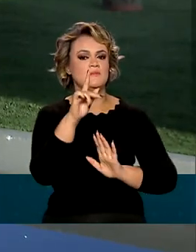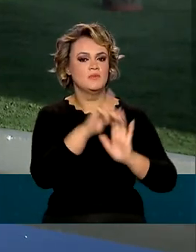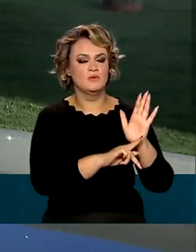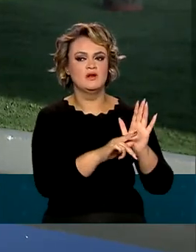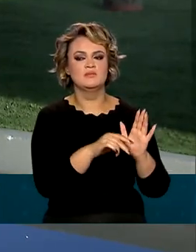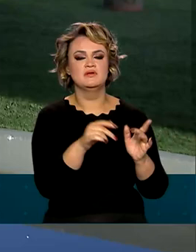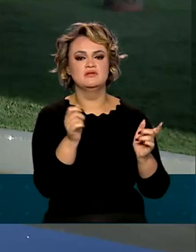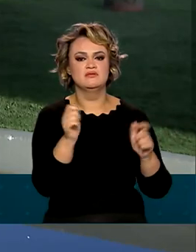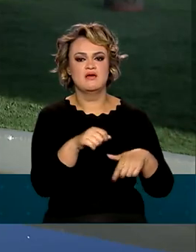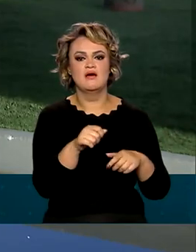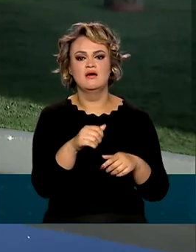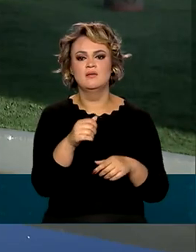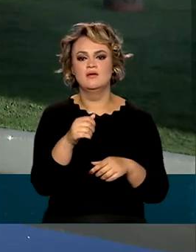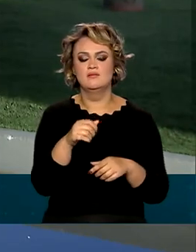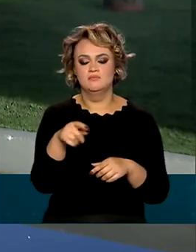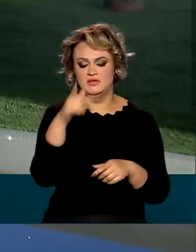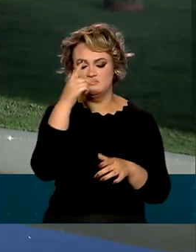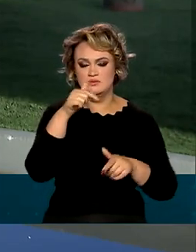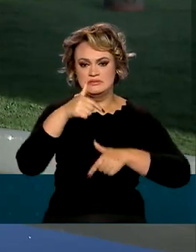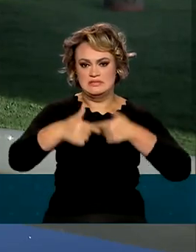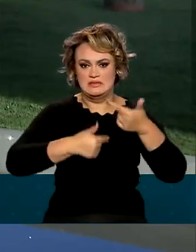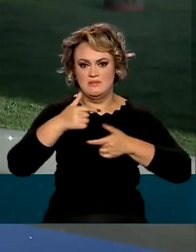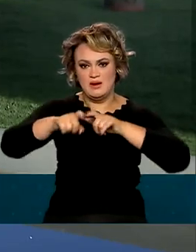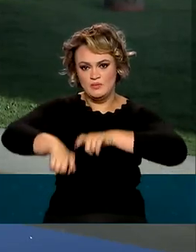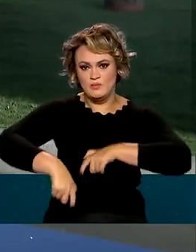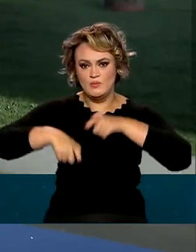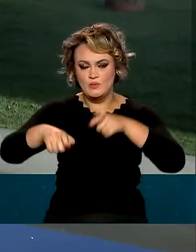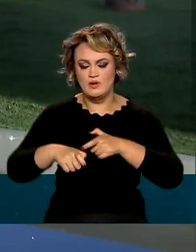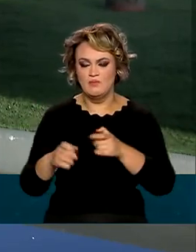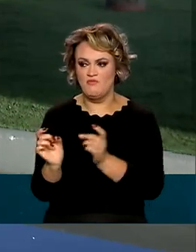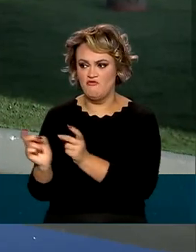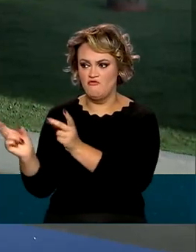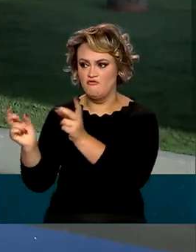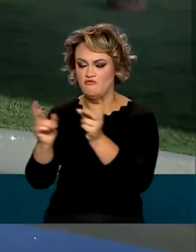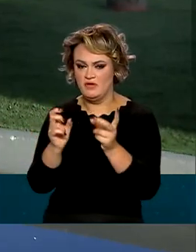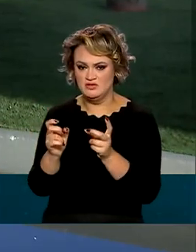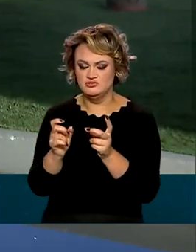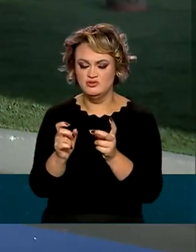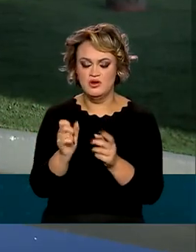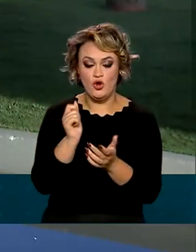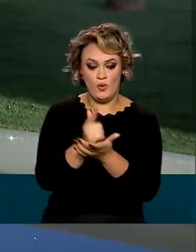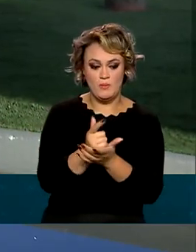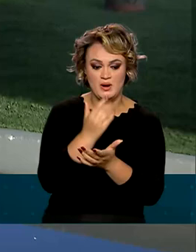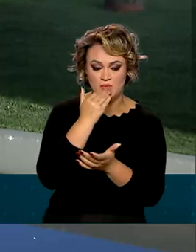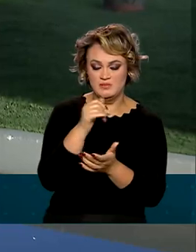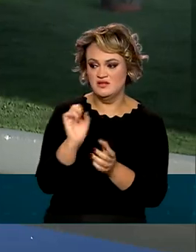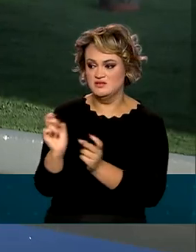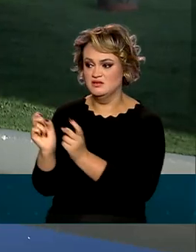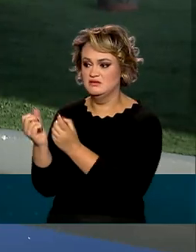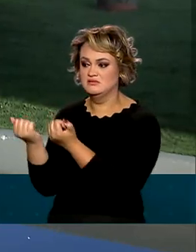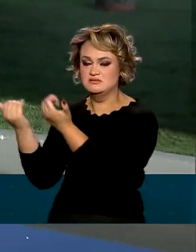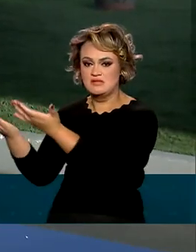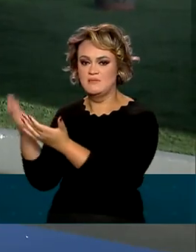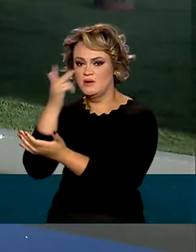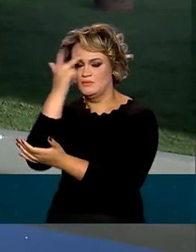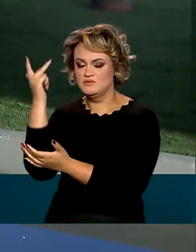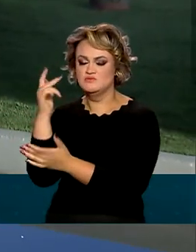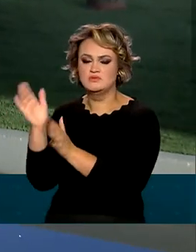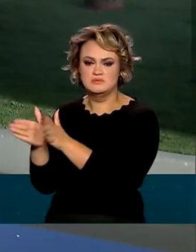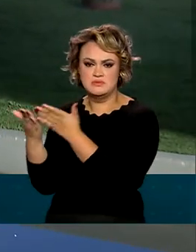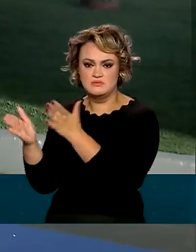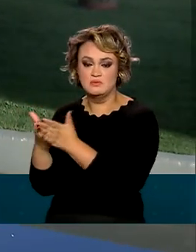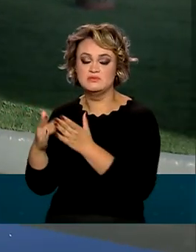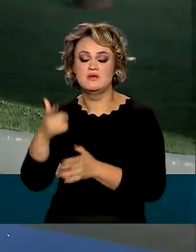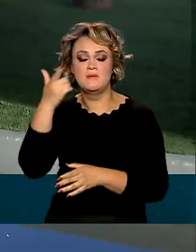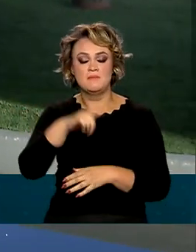compra alimentos de agricultores familiares e distribui para famílias de baixa renda. Também estão previstas a gratuidade do